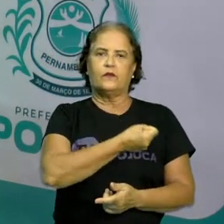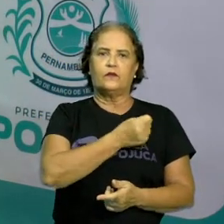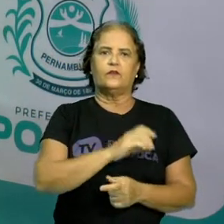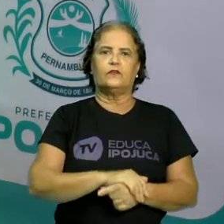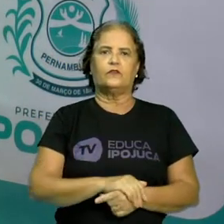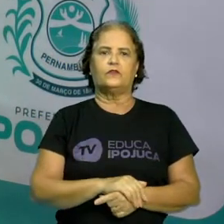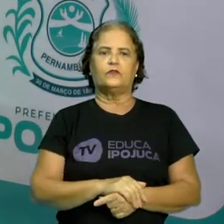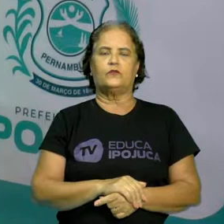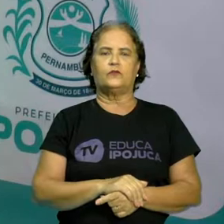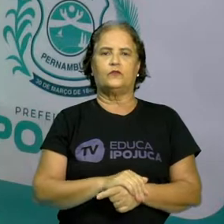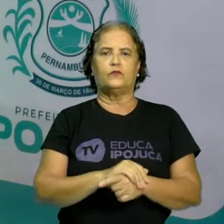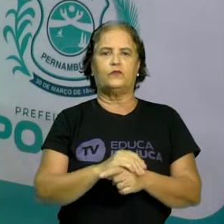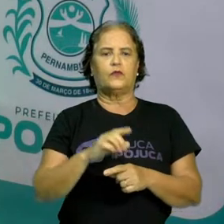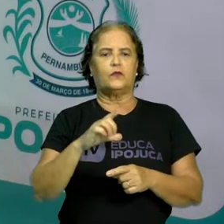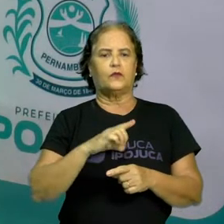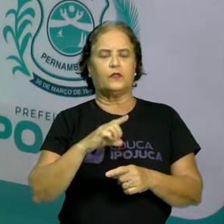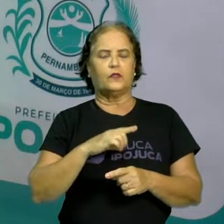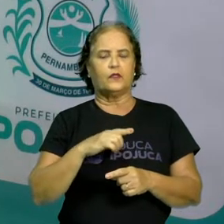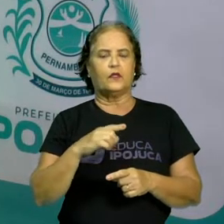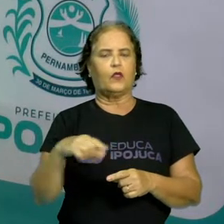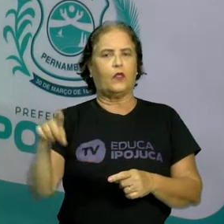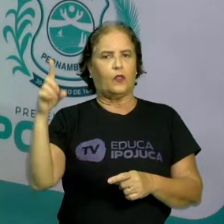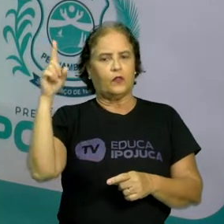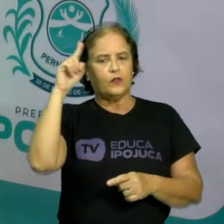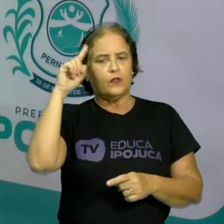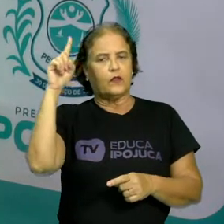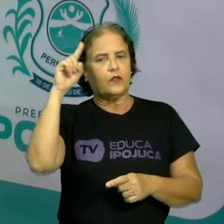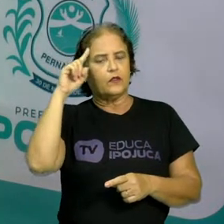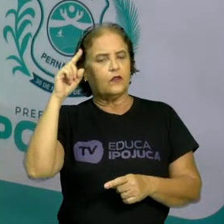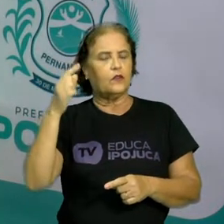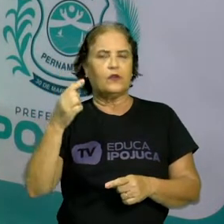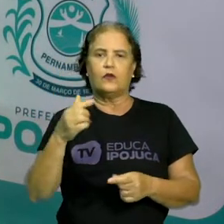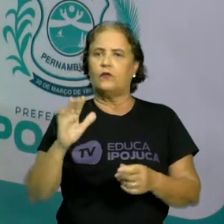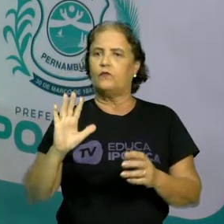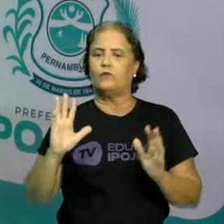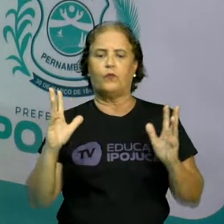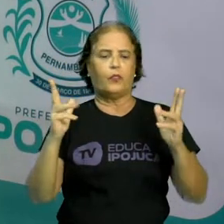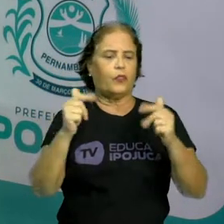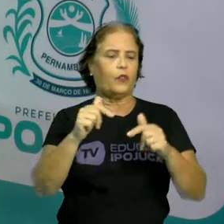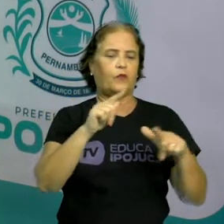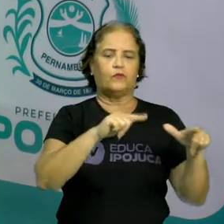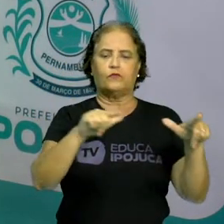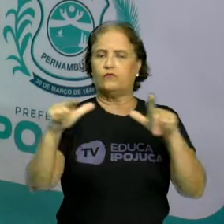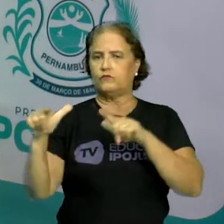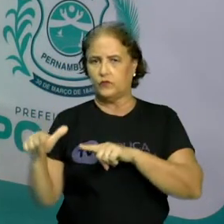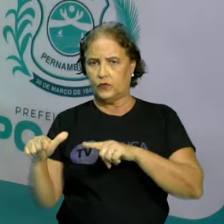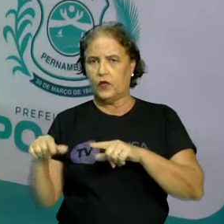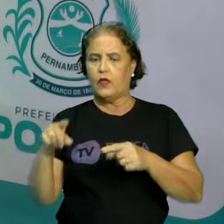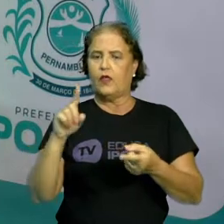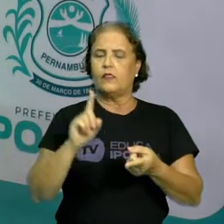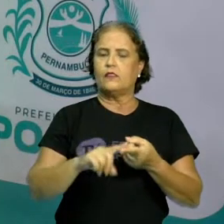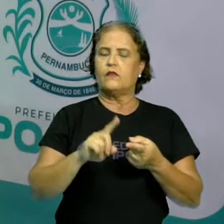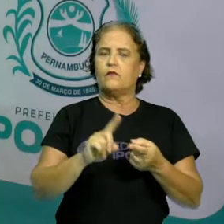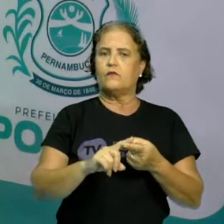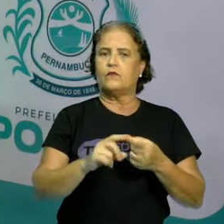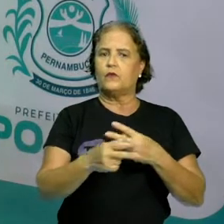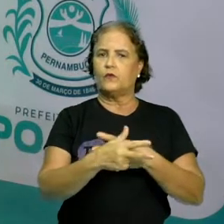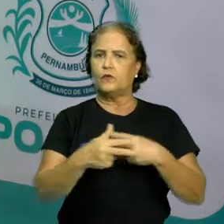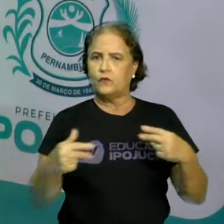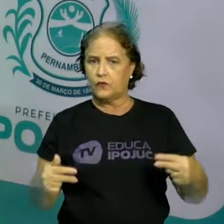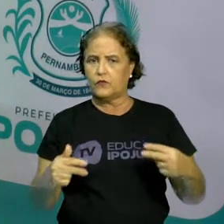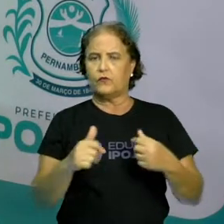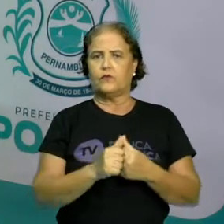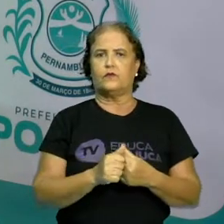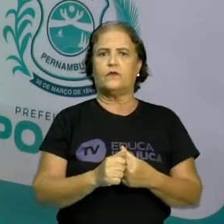estão presentes no nosso dia a dia em todos os lugares, até mesmo nos objetos como no